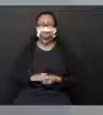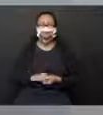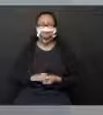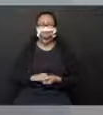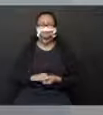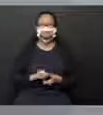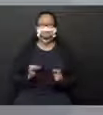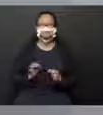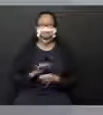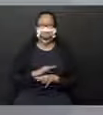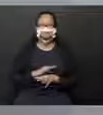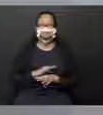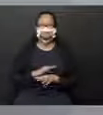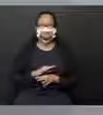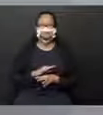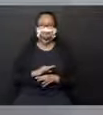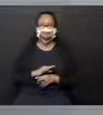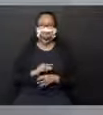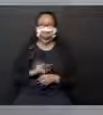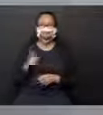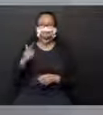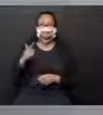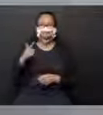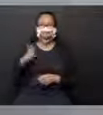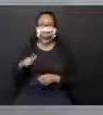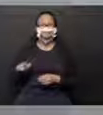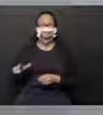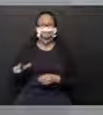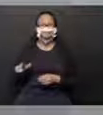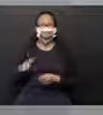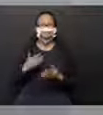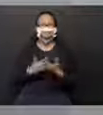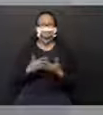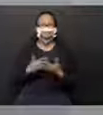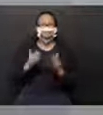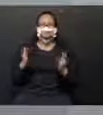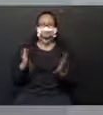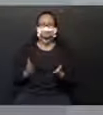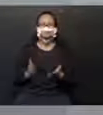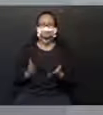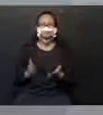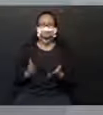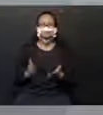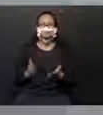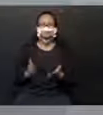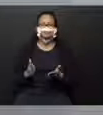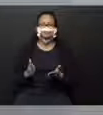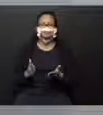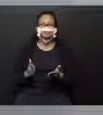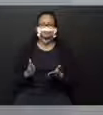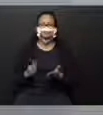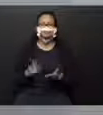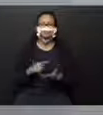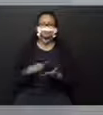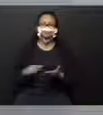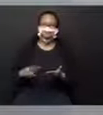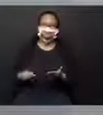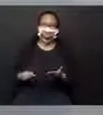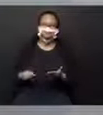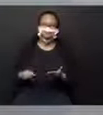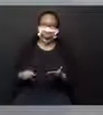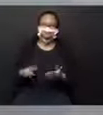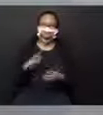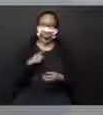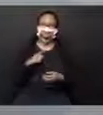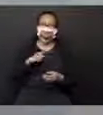Pronto? Vamos continuar, então, a nossa aula de hoje. Aí embaixo, na apostila, tem um